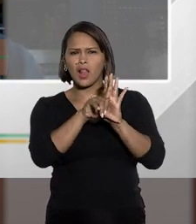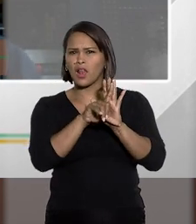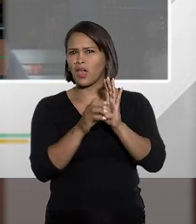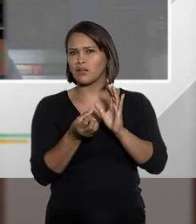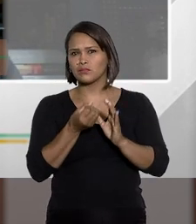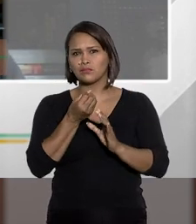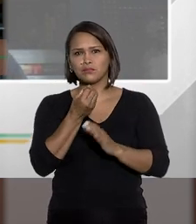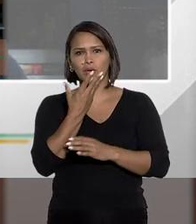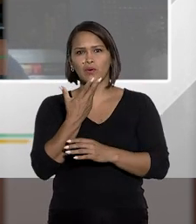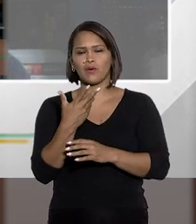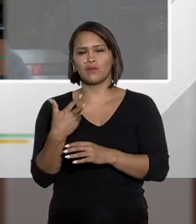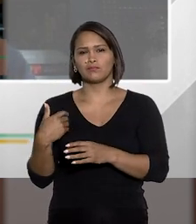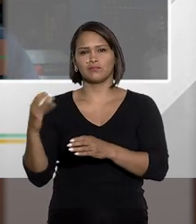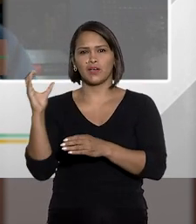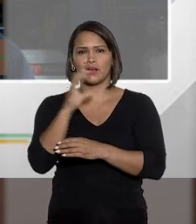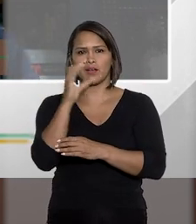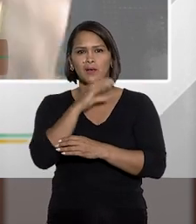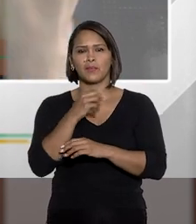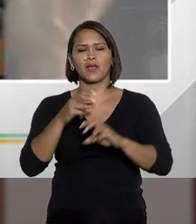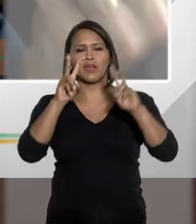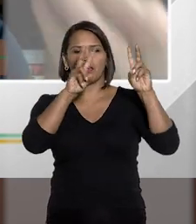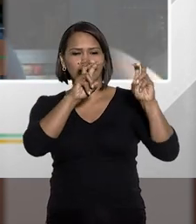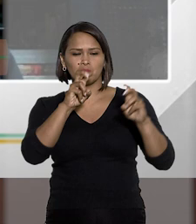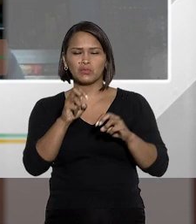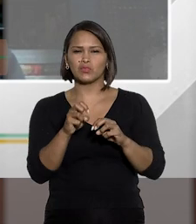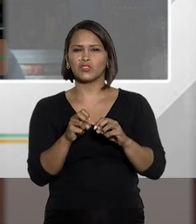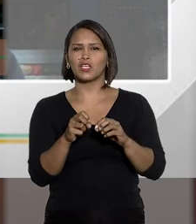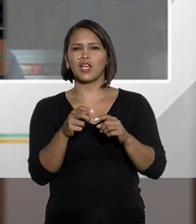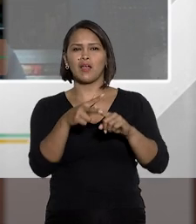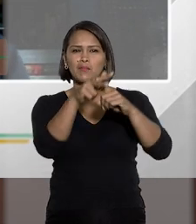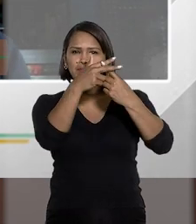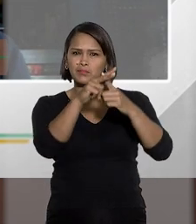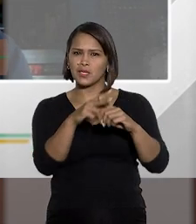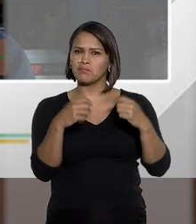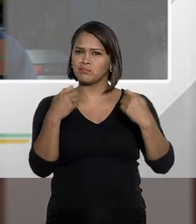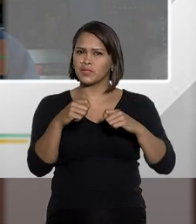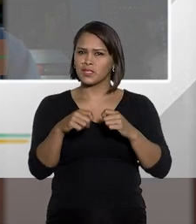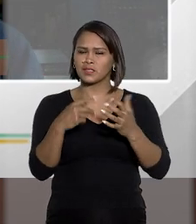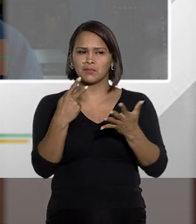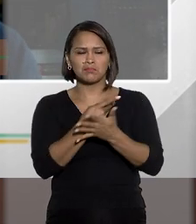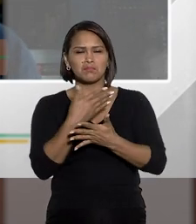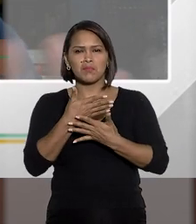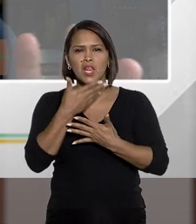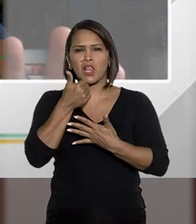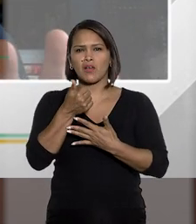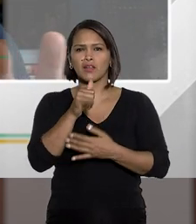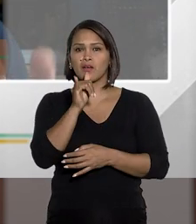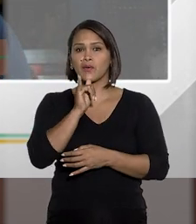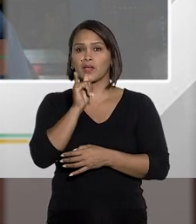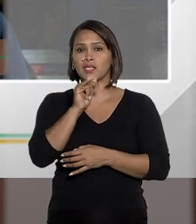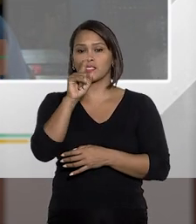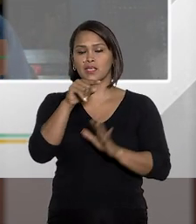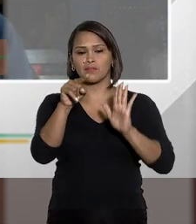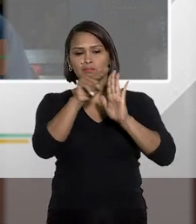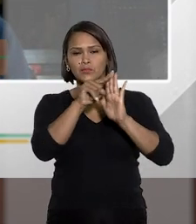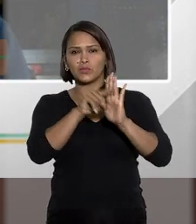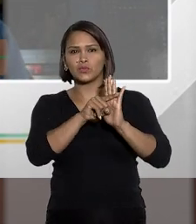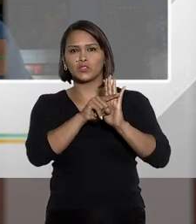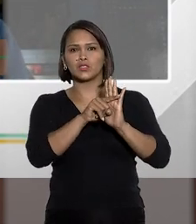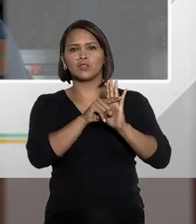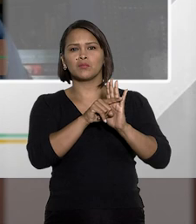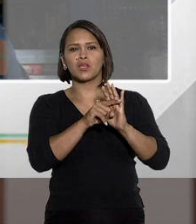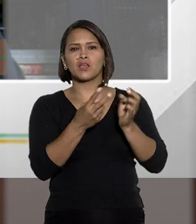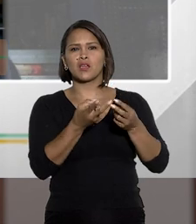absolutamente afobada. E temos tipos mal feitos, temos tipos mal feitos. Te dou um exemplo, o tipo